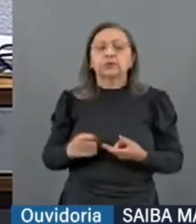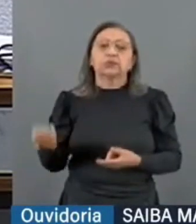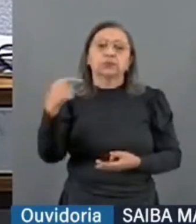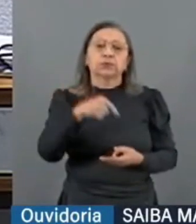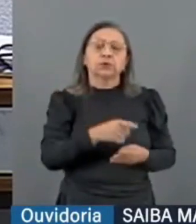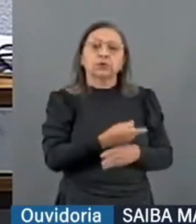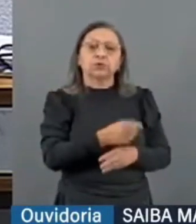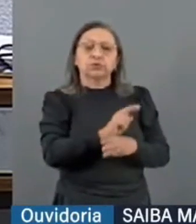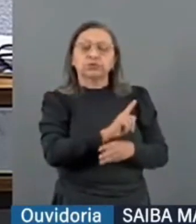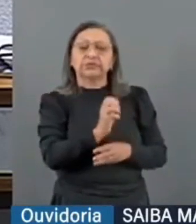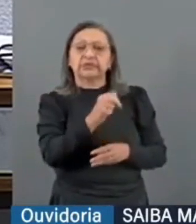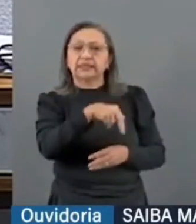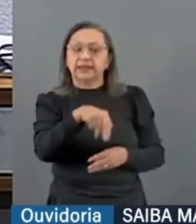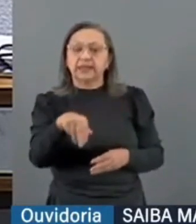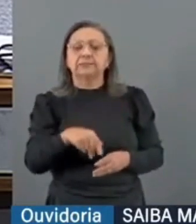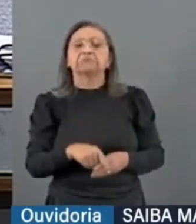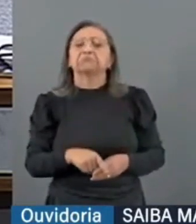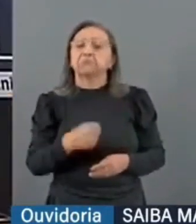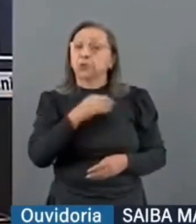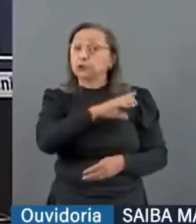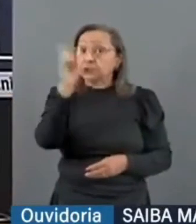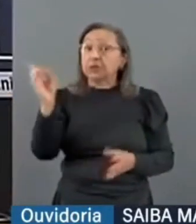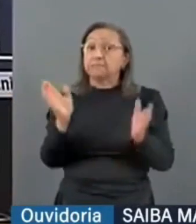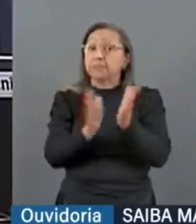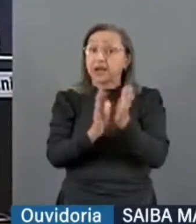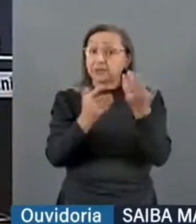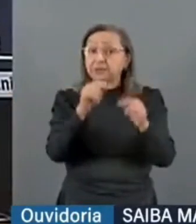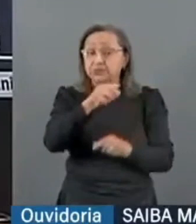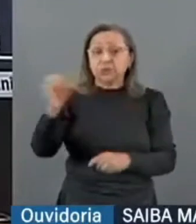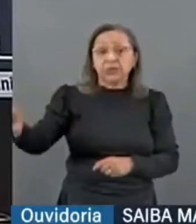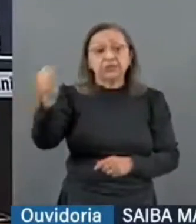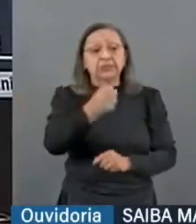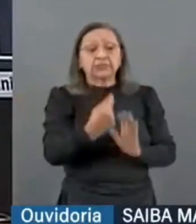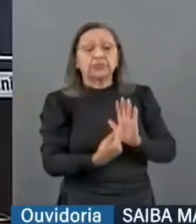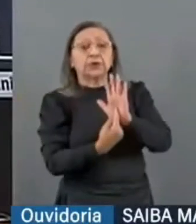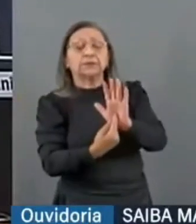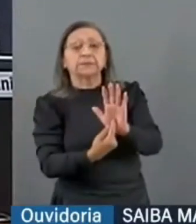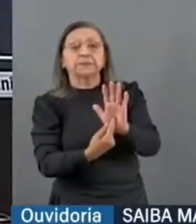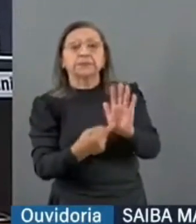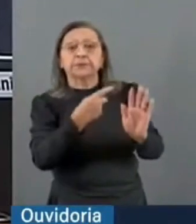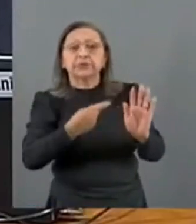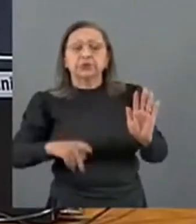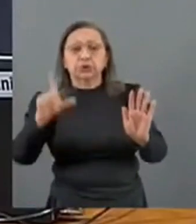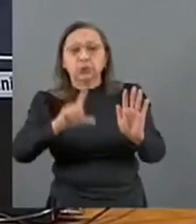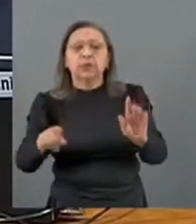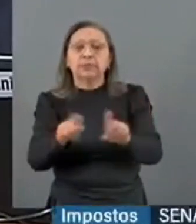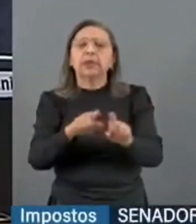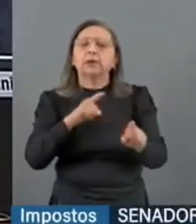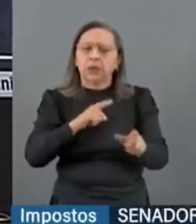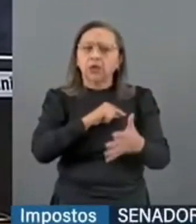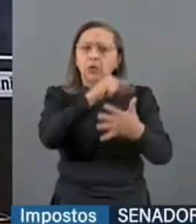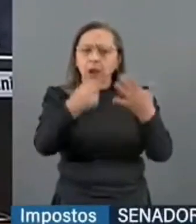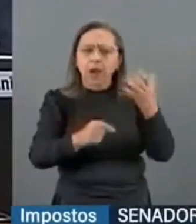Parabéns pela indicação do senhor pelo presidente da República. E eu tenho algumas